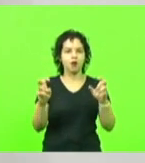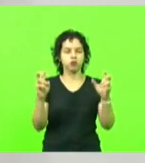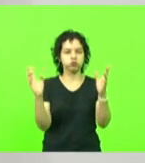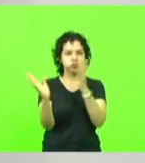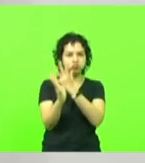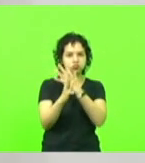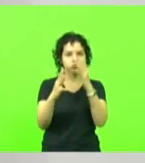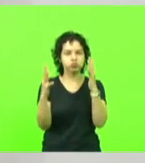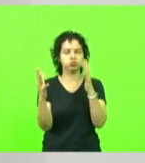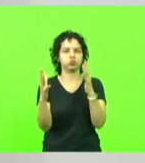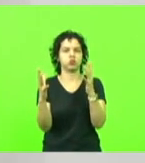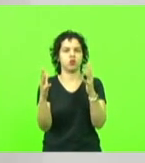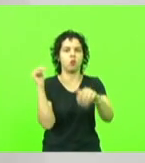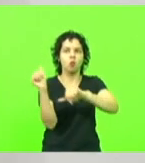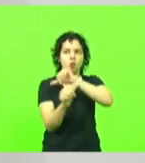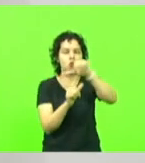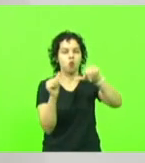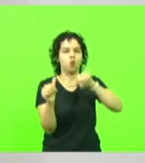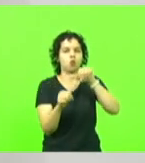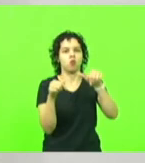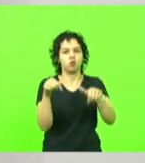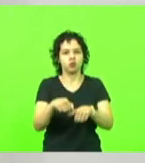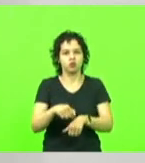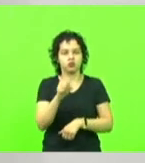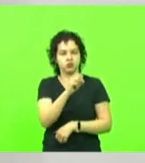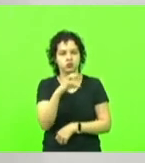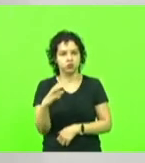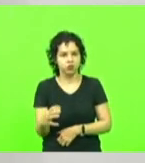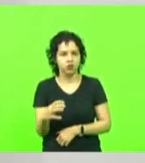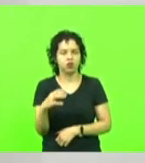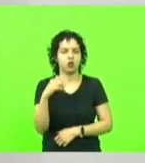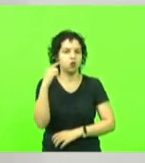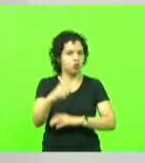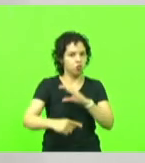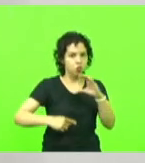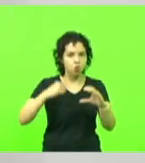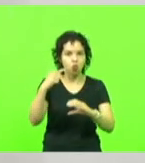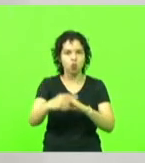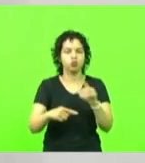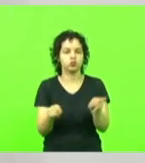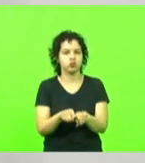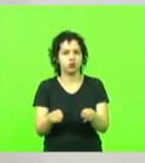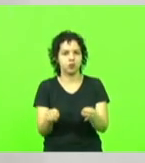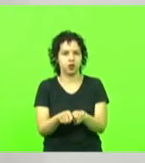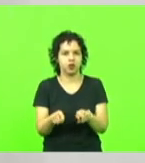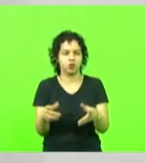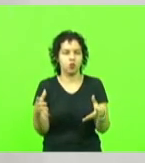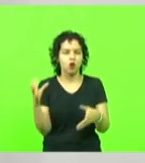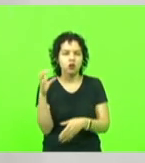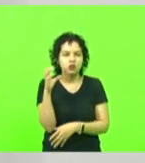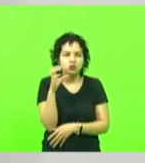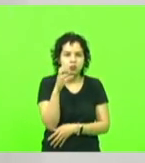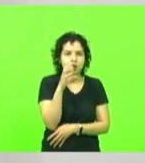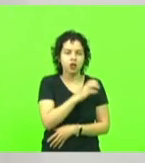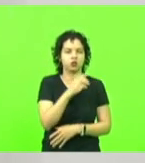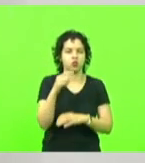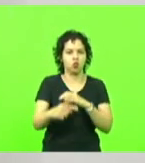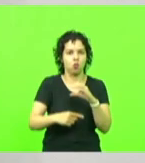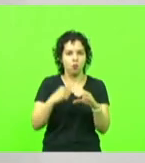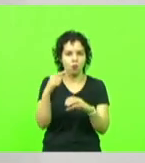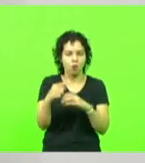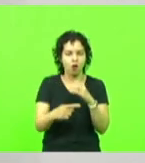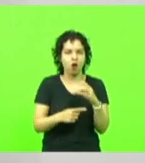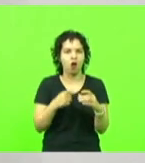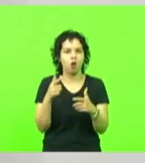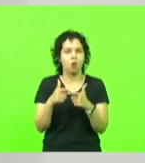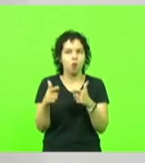Catarina e também a nível do país e por que não a nível do mundo. Aquecimento global, crise climática, emissão de gases,